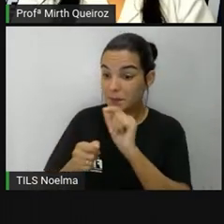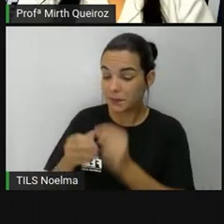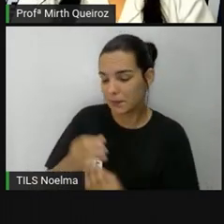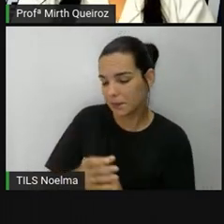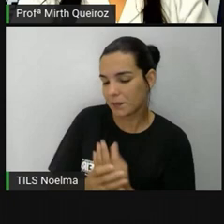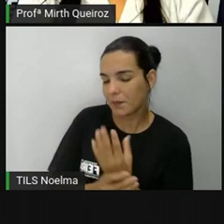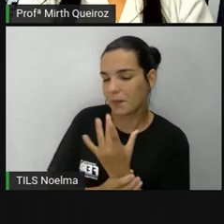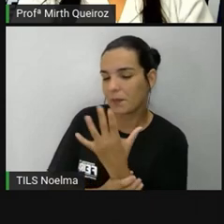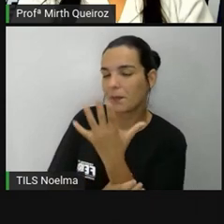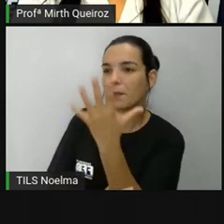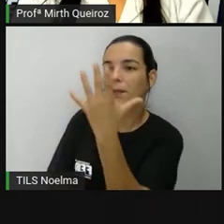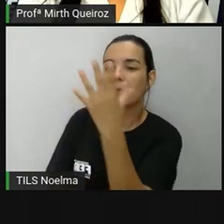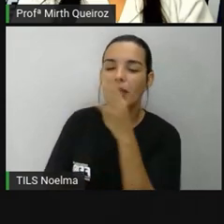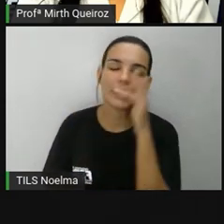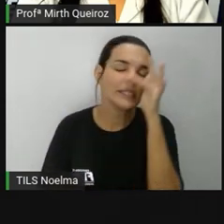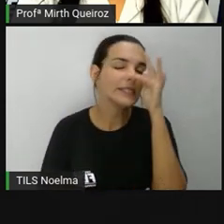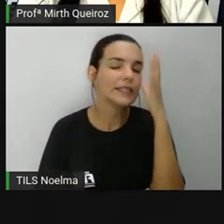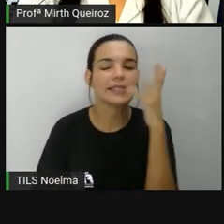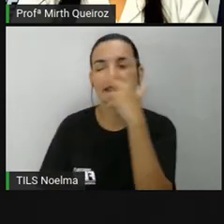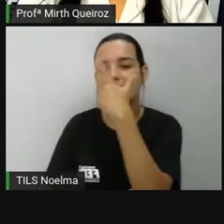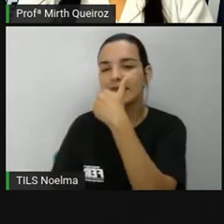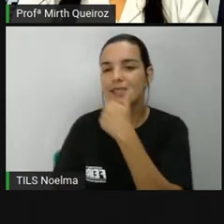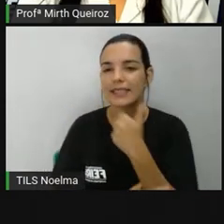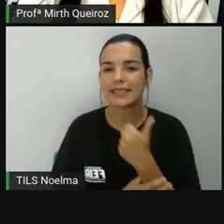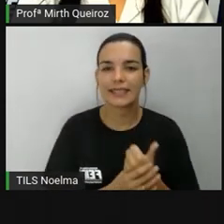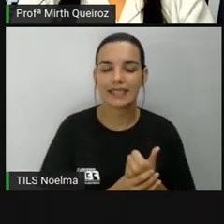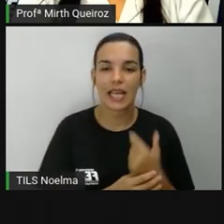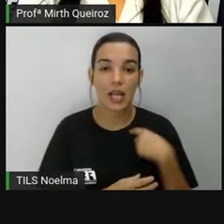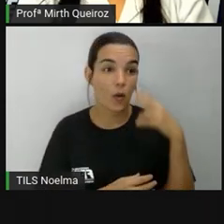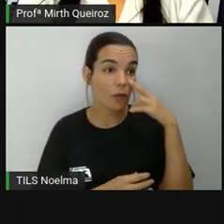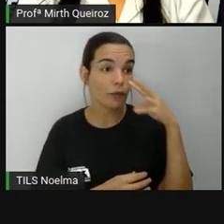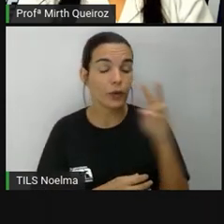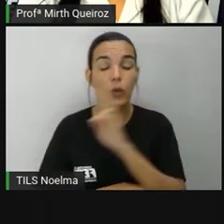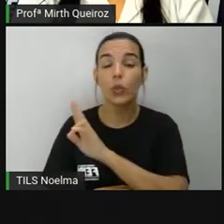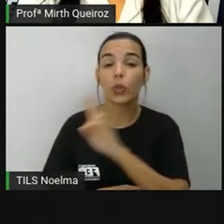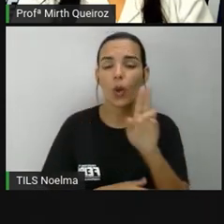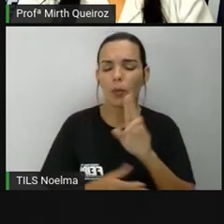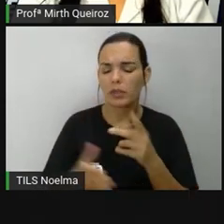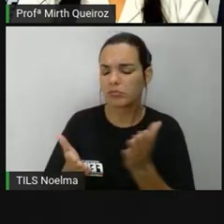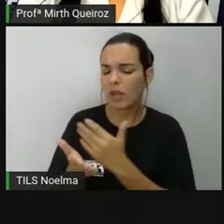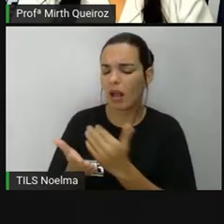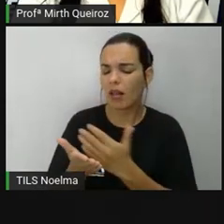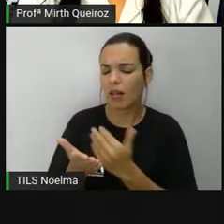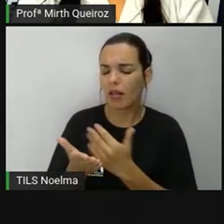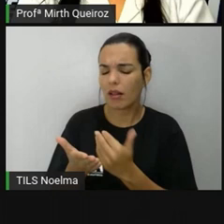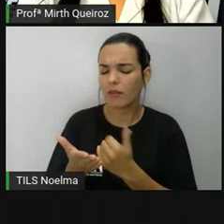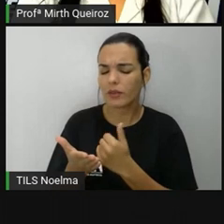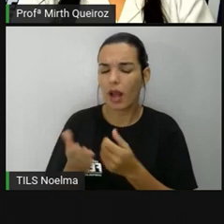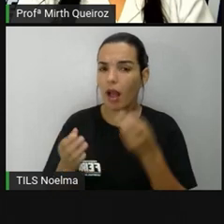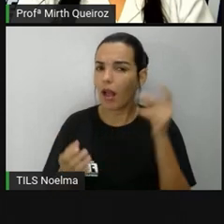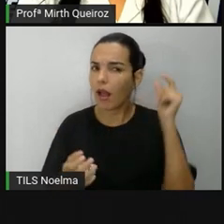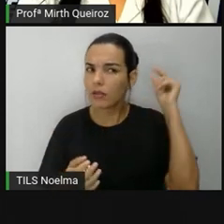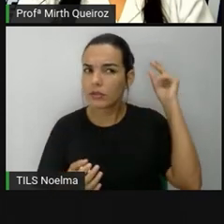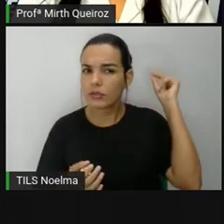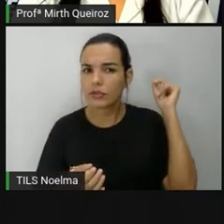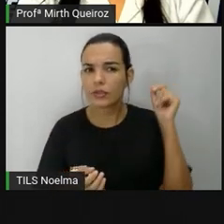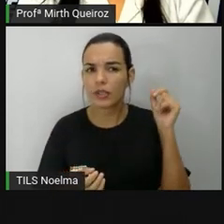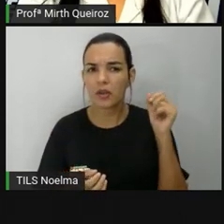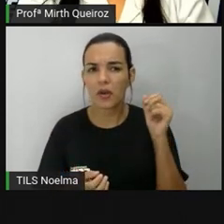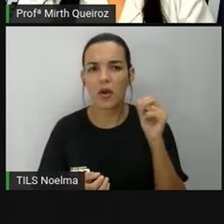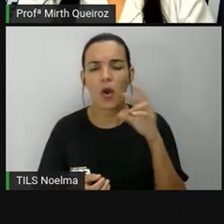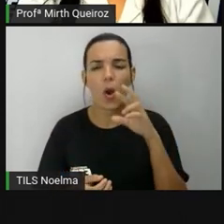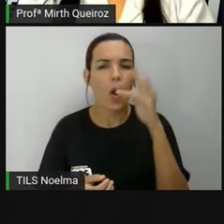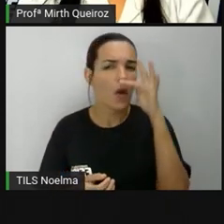mamãe quando elas crescerem. Vi esse nome num livro antigo lá de casa e gostei. Elas devem ser bem